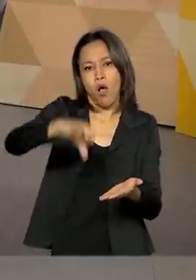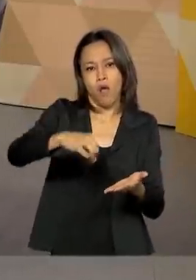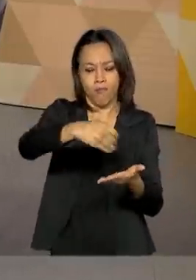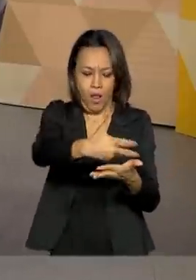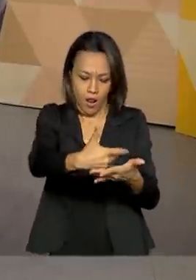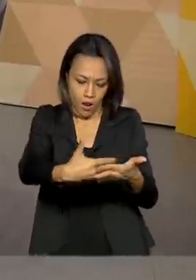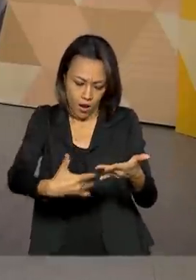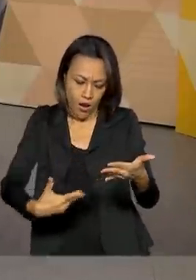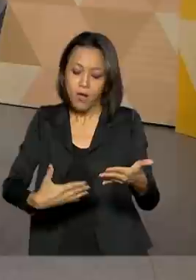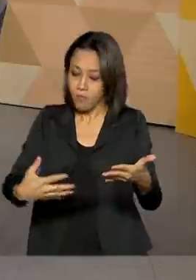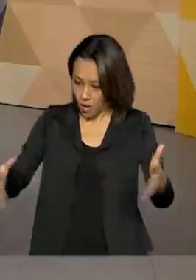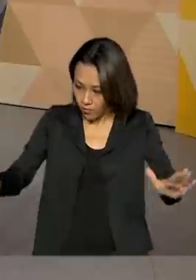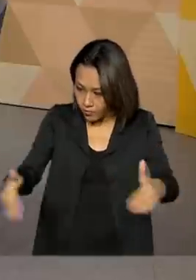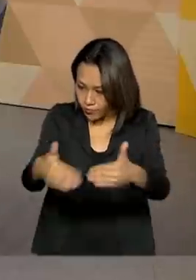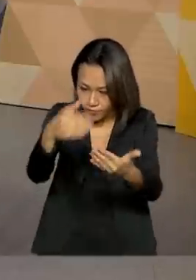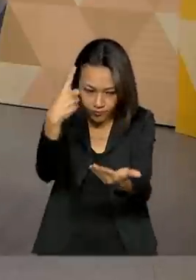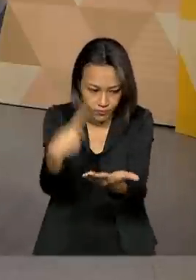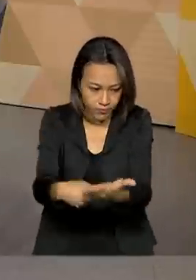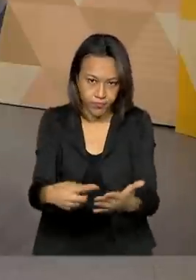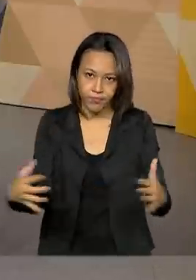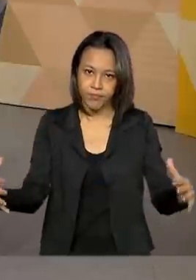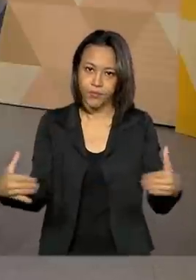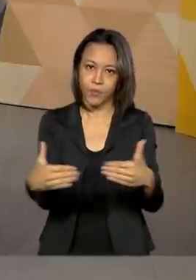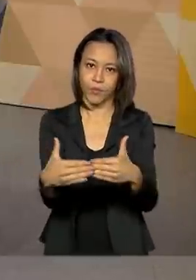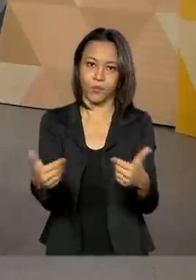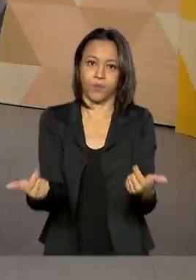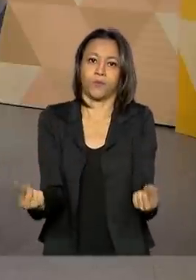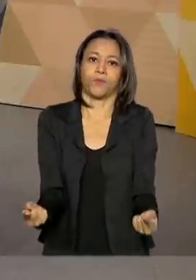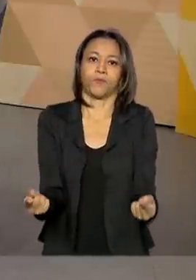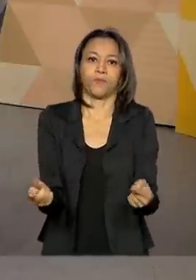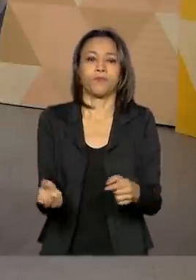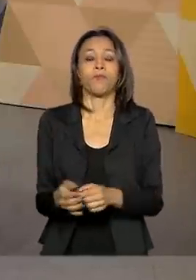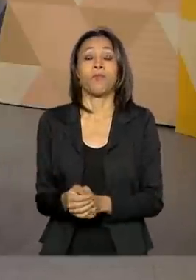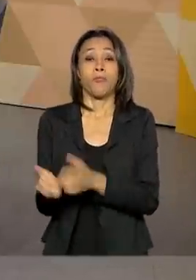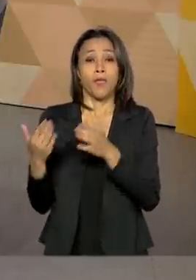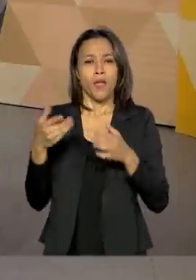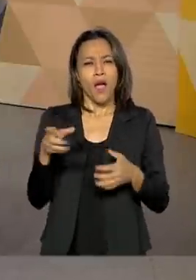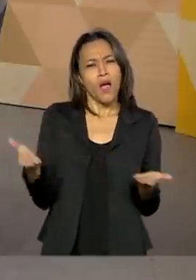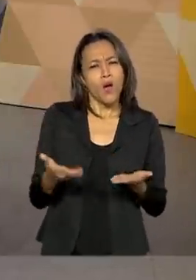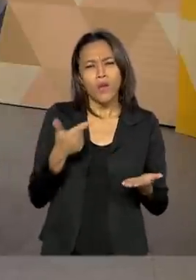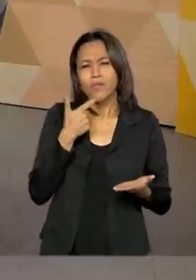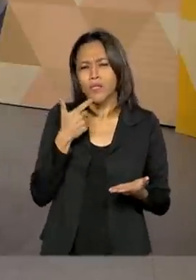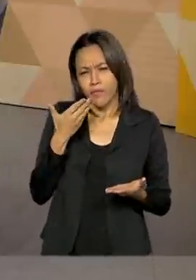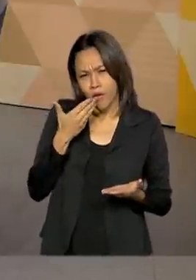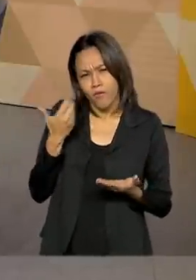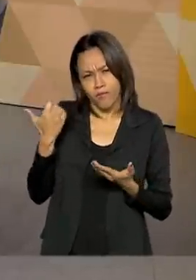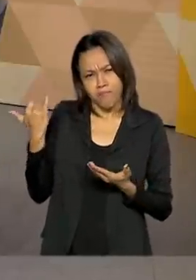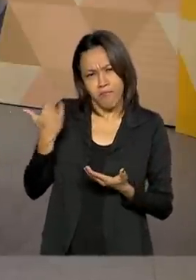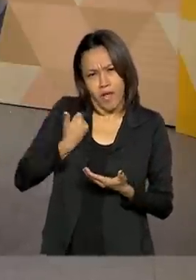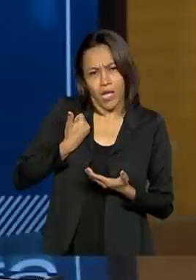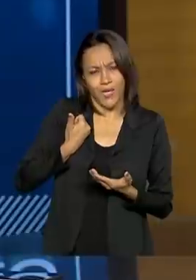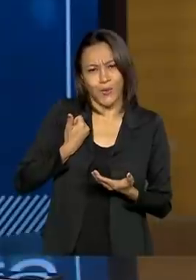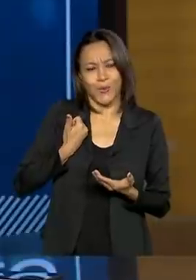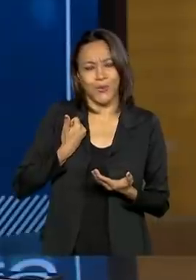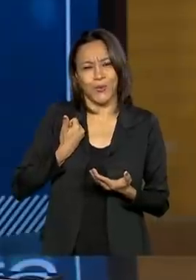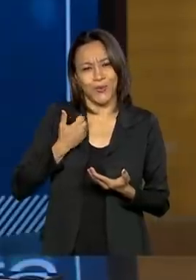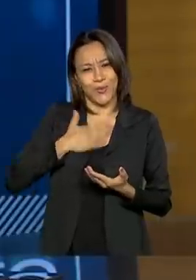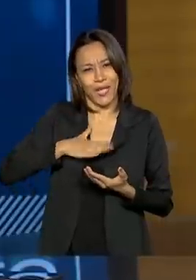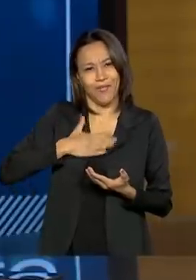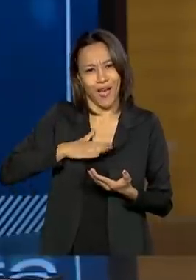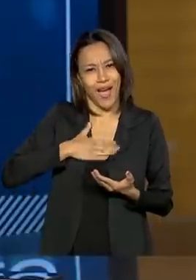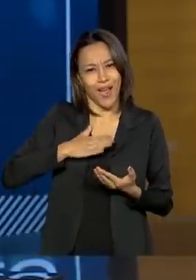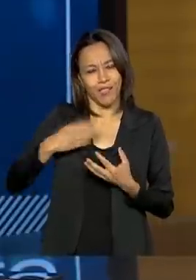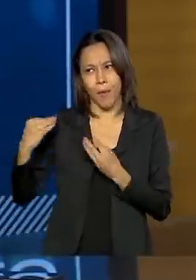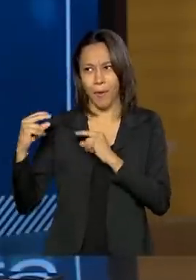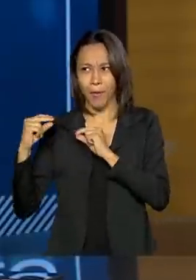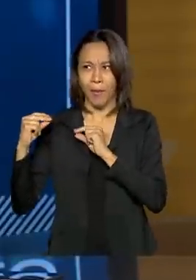ambas as partes. Agora, o senhor estava comentando comigo aqui no intervalo entre um bloco e outro, e eu vou trazer essa questão aqui para